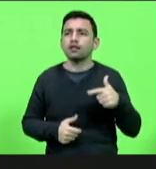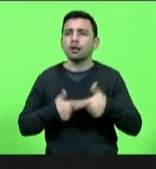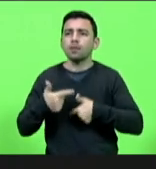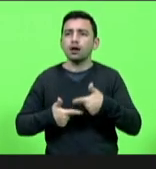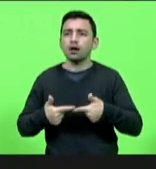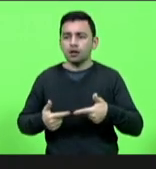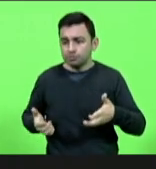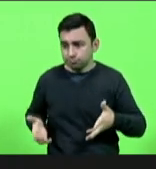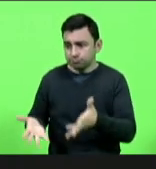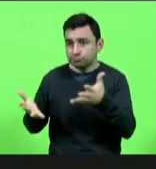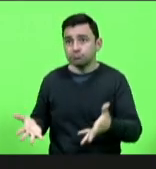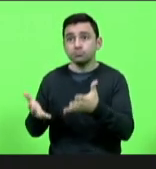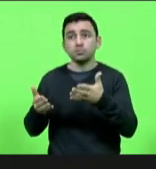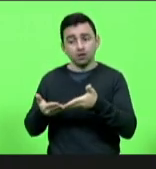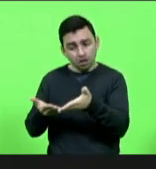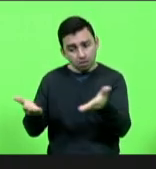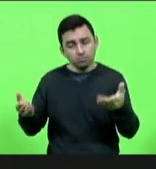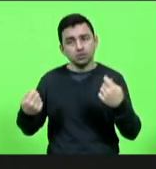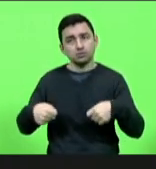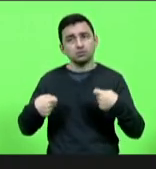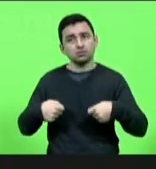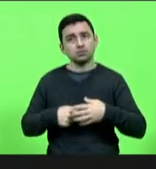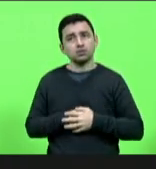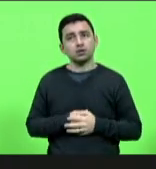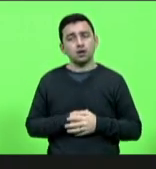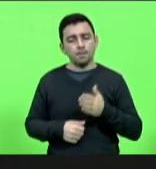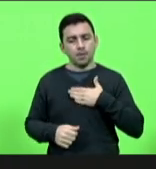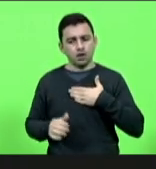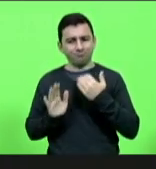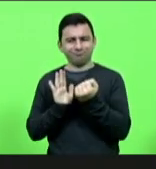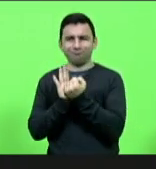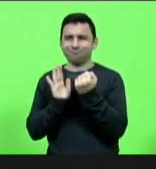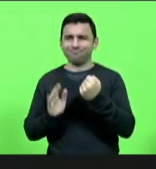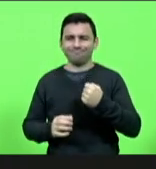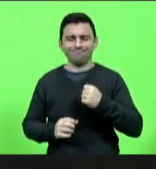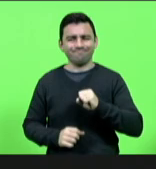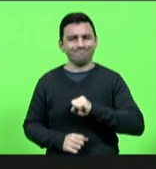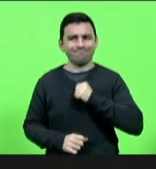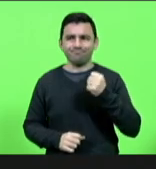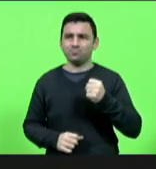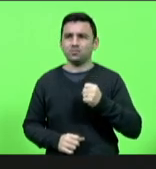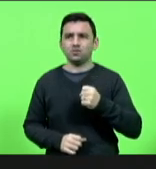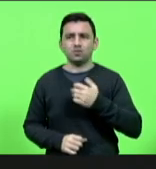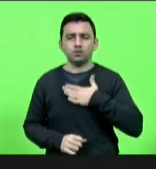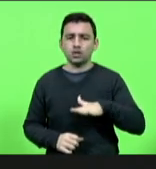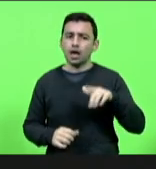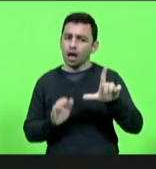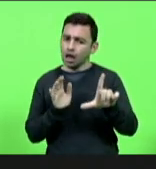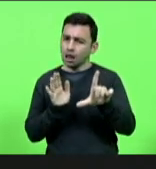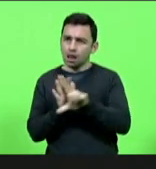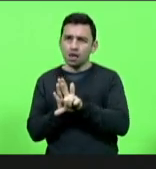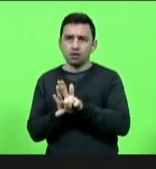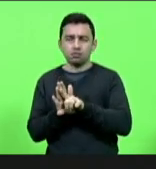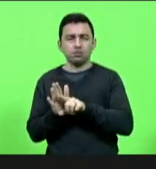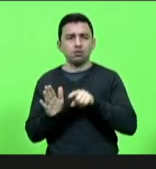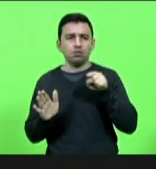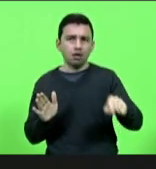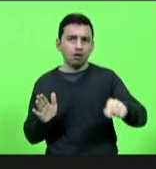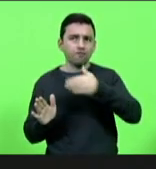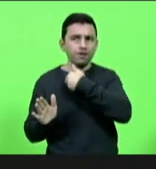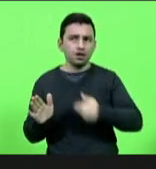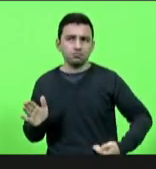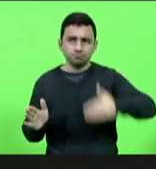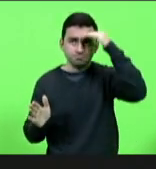produzam então fica aqui o meu registro de indignação o governo do Estado tem que fazer essa lei vigorar tem que botar ela para